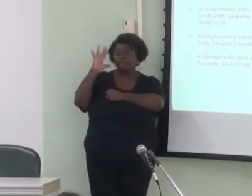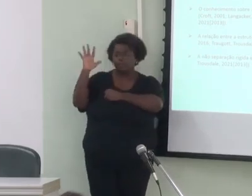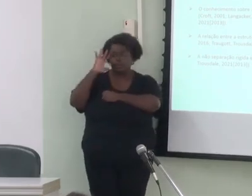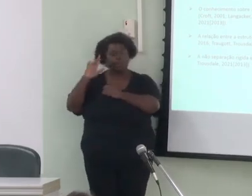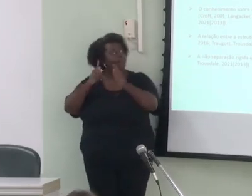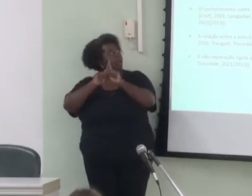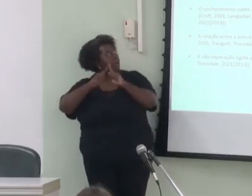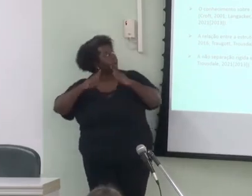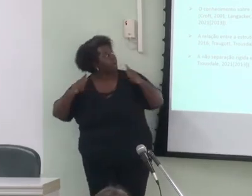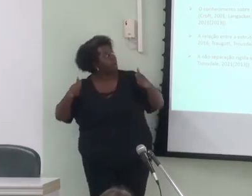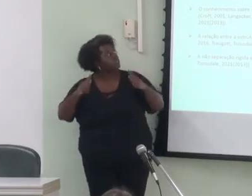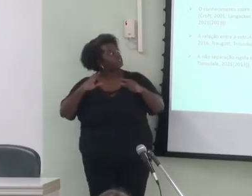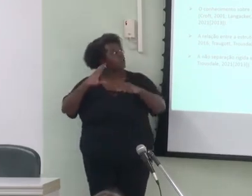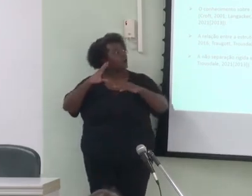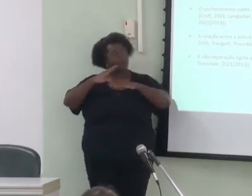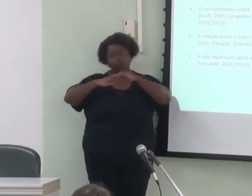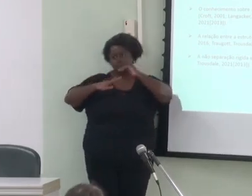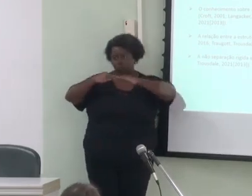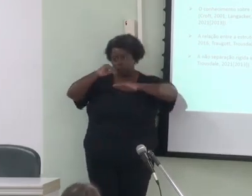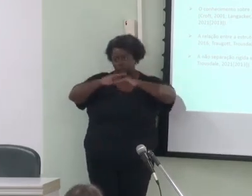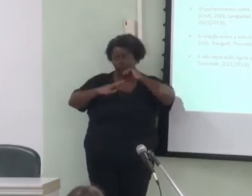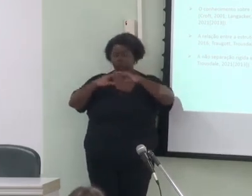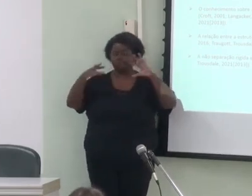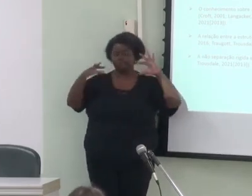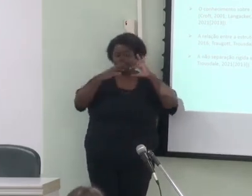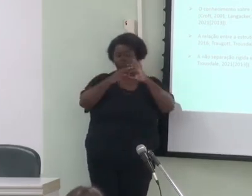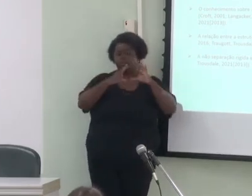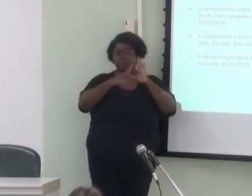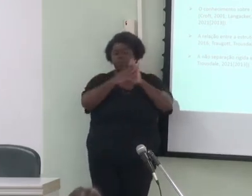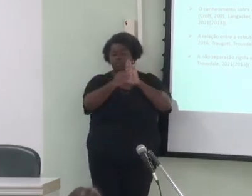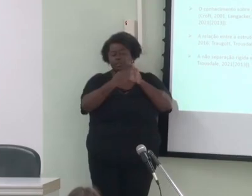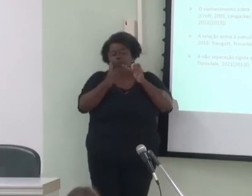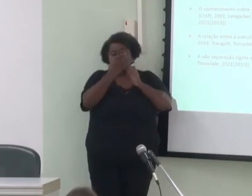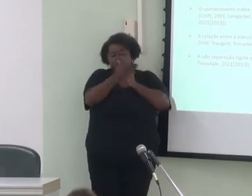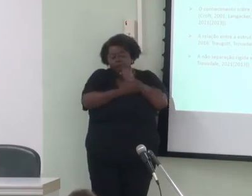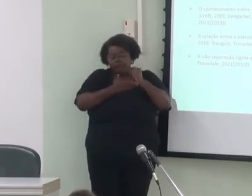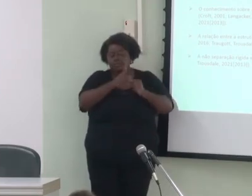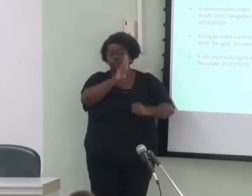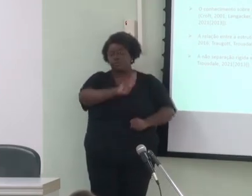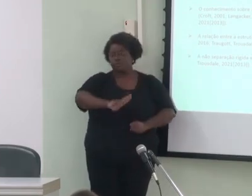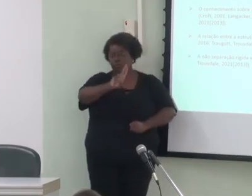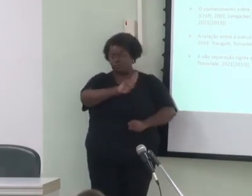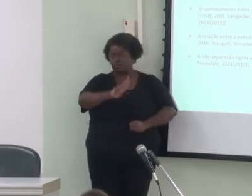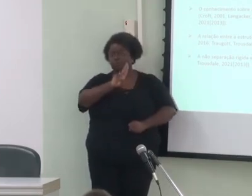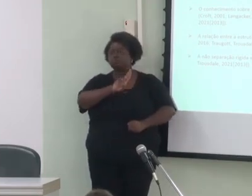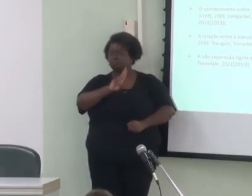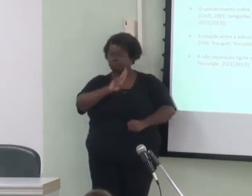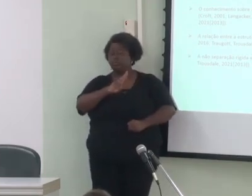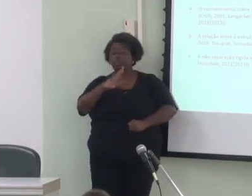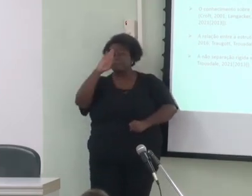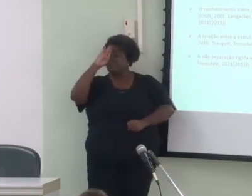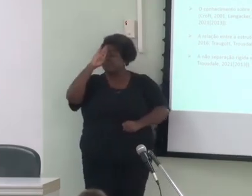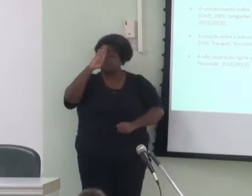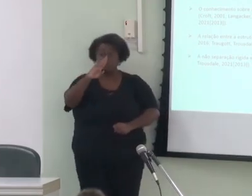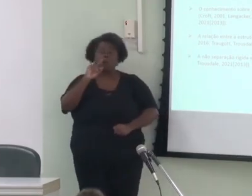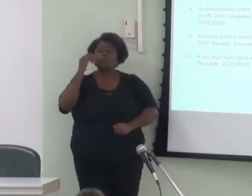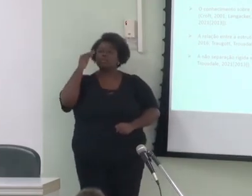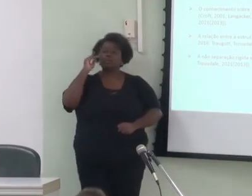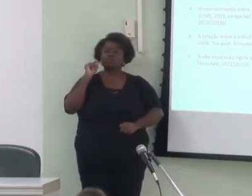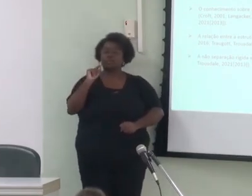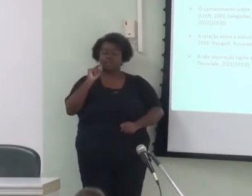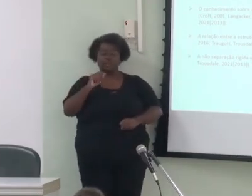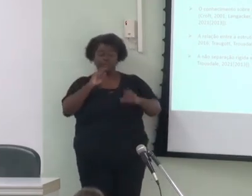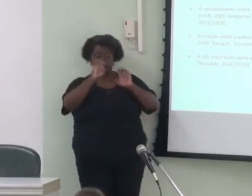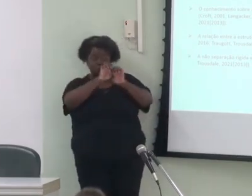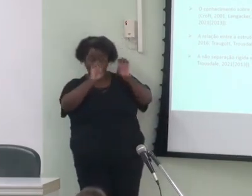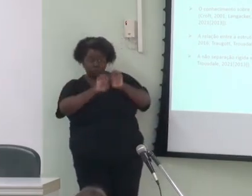gramática de construções vinculada aos modelos baseados no uso que reconhece como princípio principal o entendimento de que a estrutura linguística é